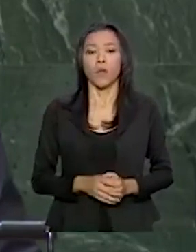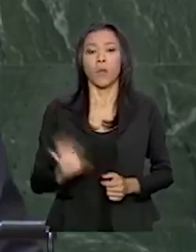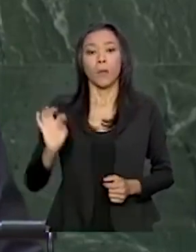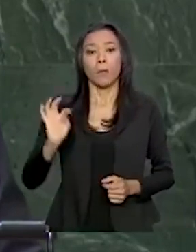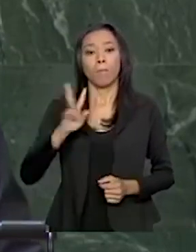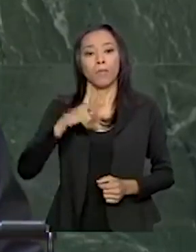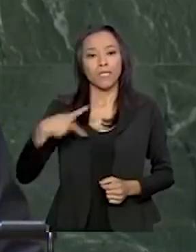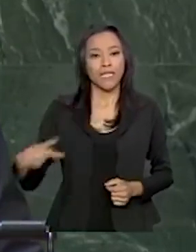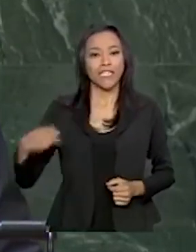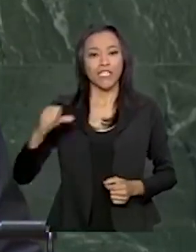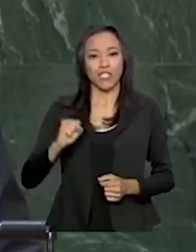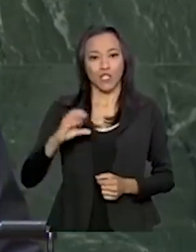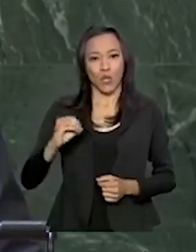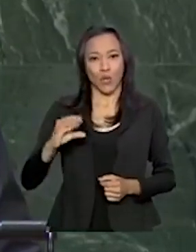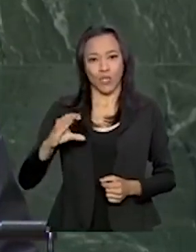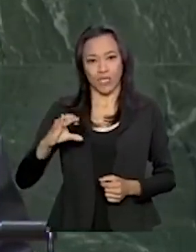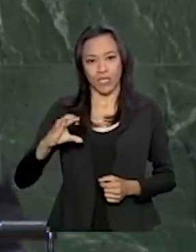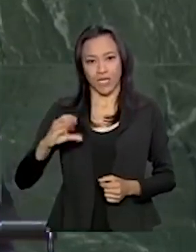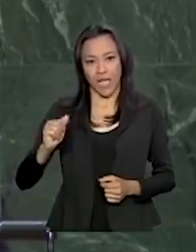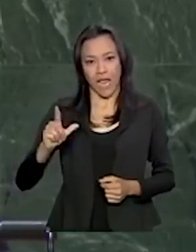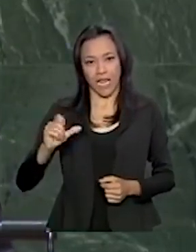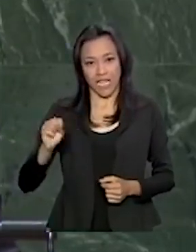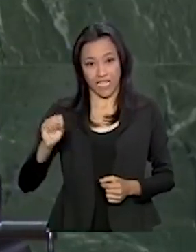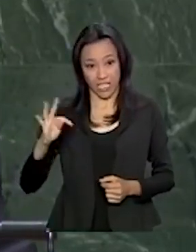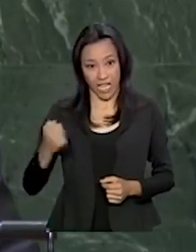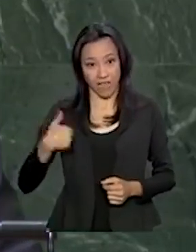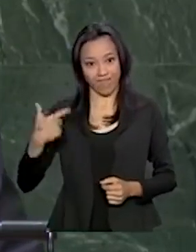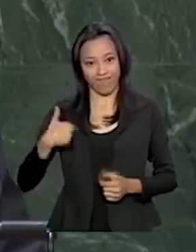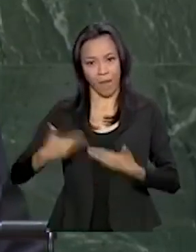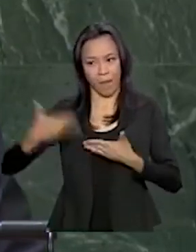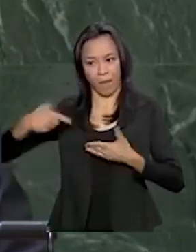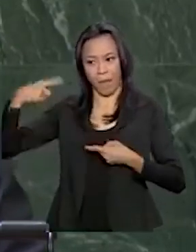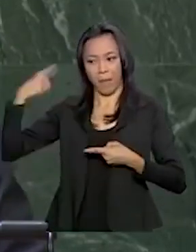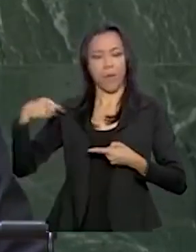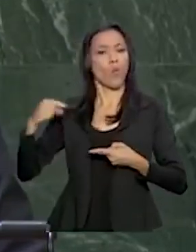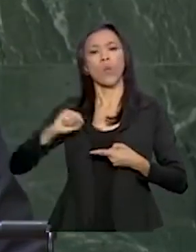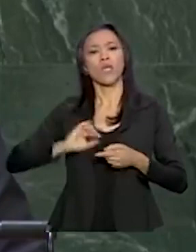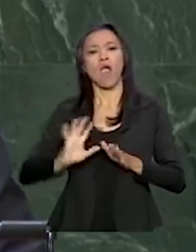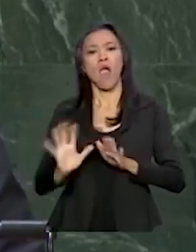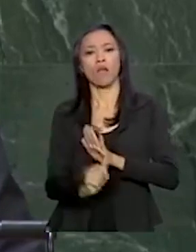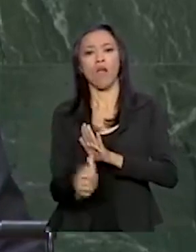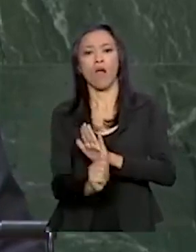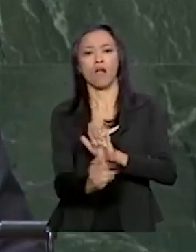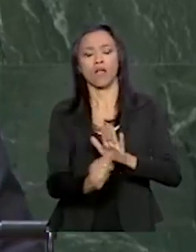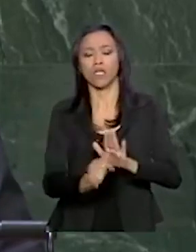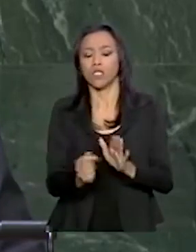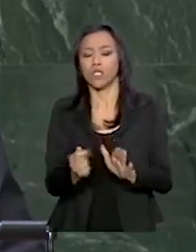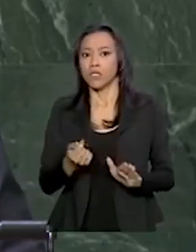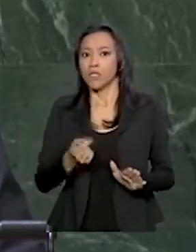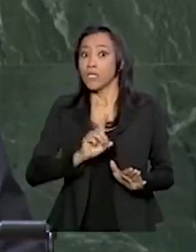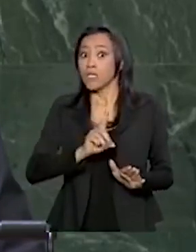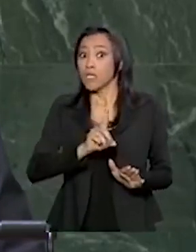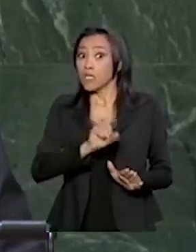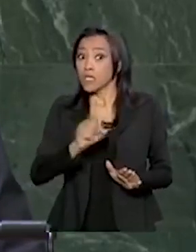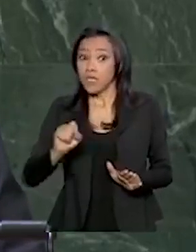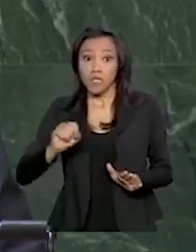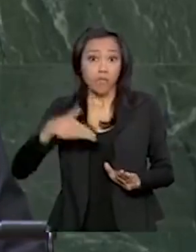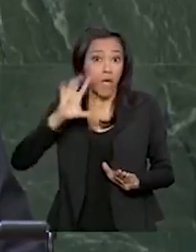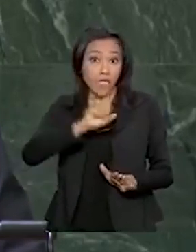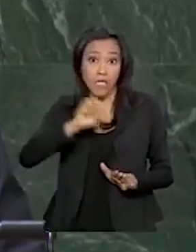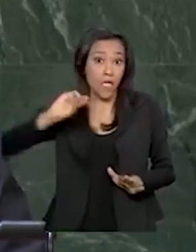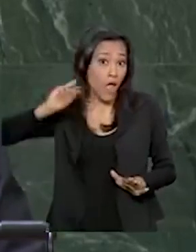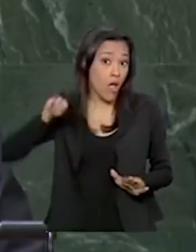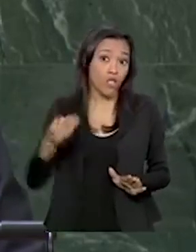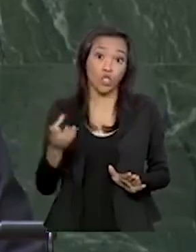socialistas que me antecederam desviaram centenas de bilhões de dólares, comprando parte da